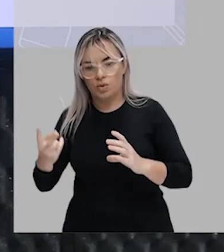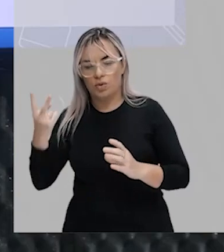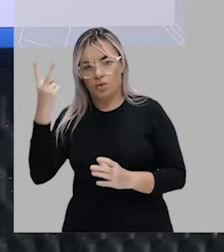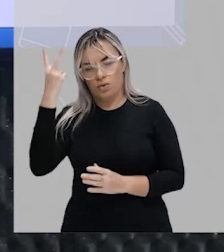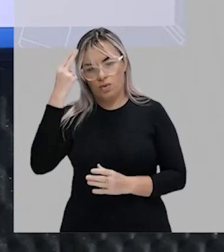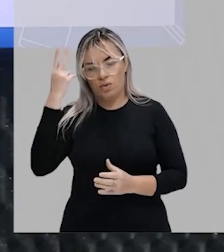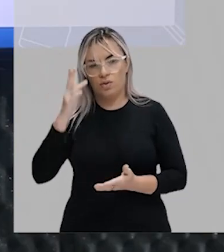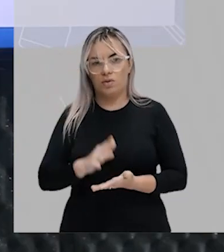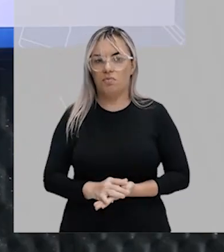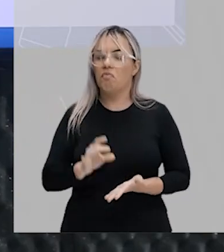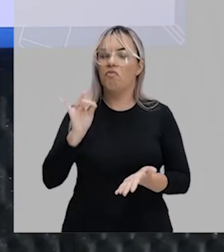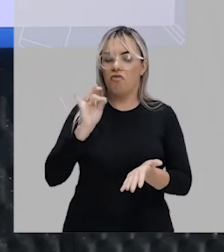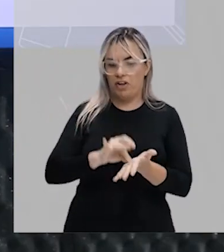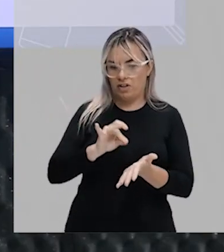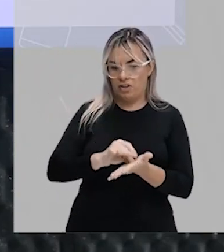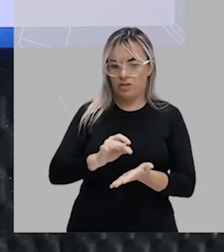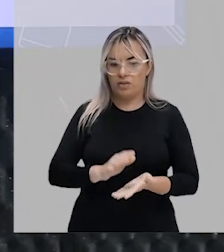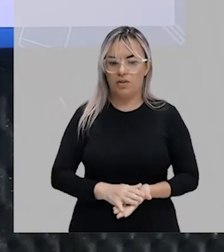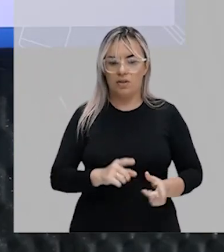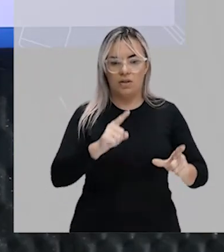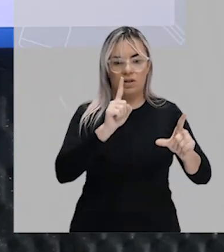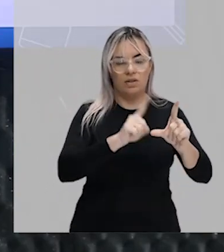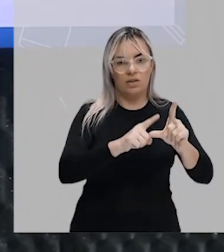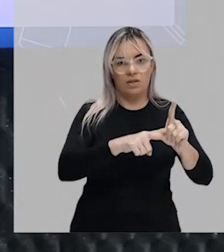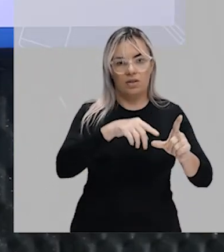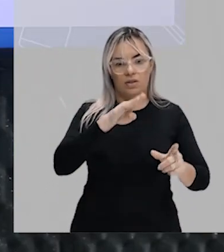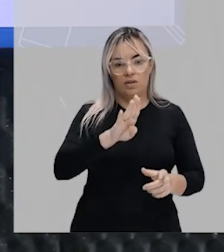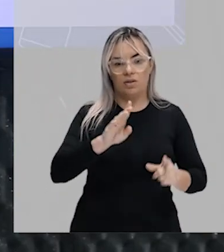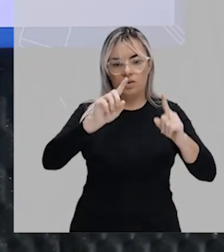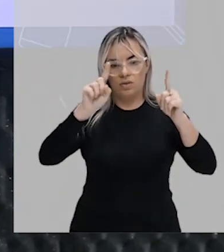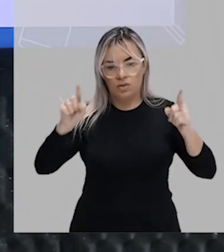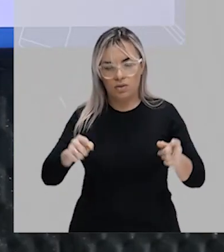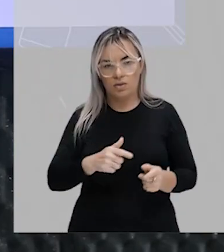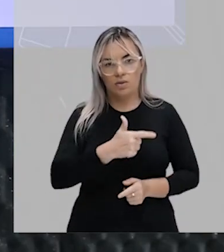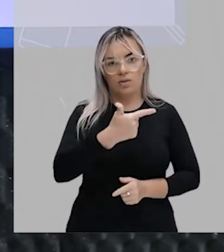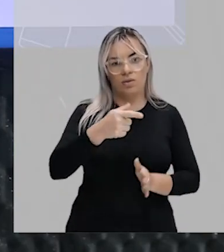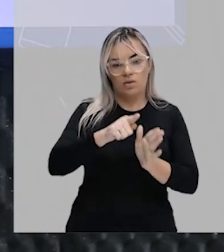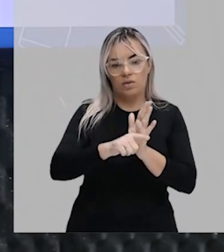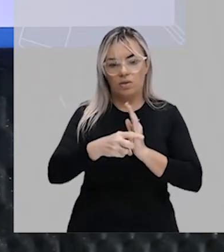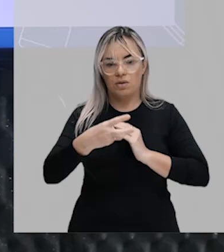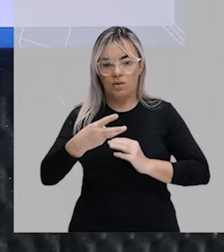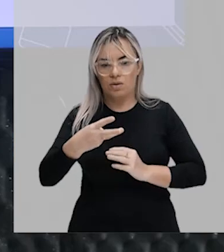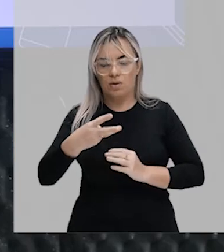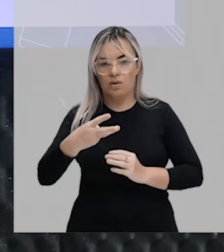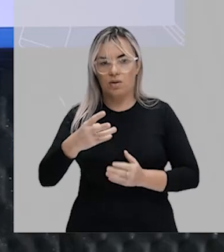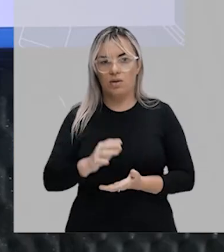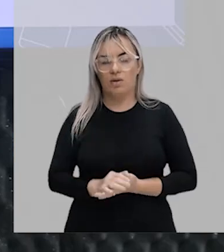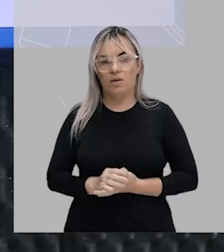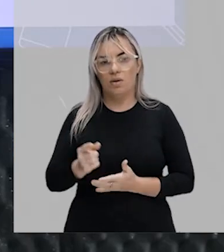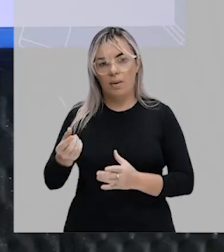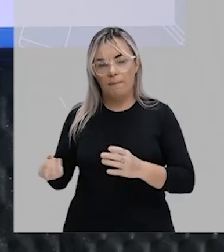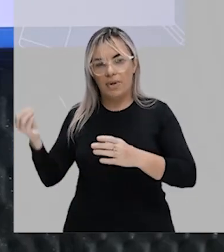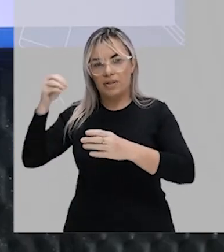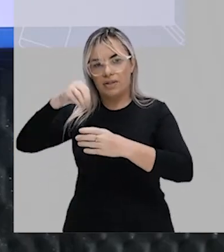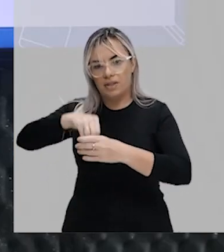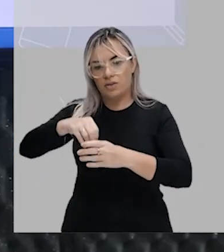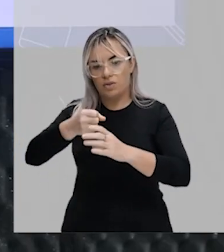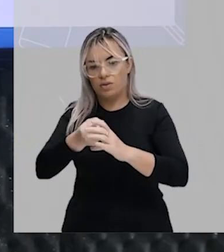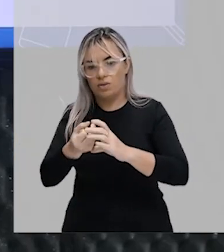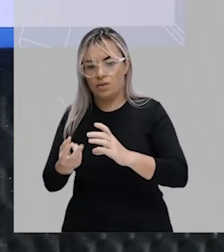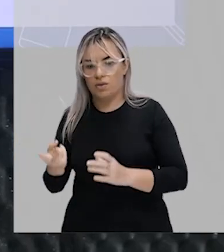ela já é verdade, tá? Olha só a letra B. 2 menos 3 é natural. Gente, isso é verdade.